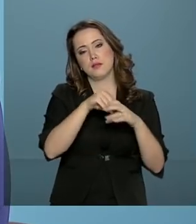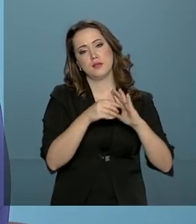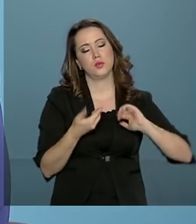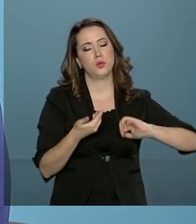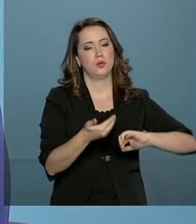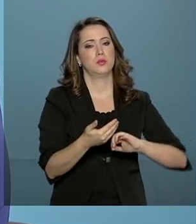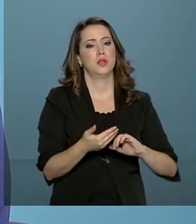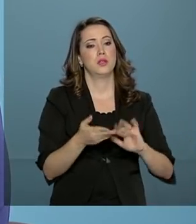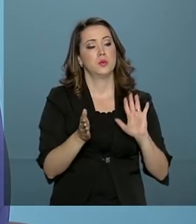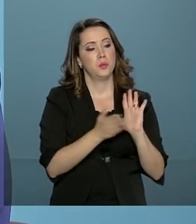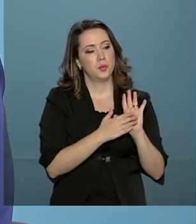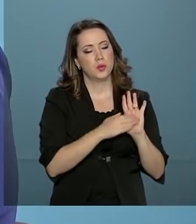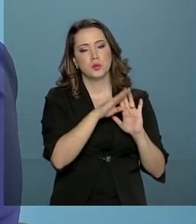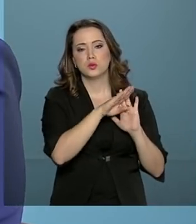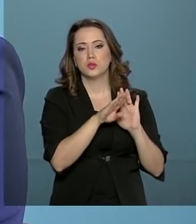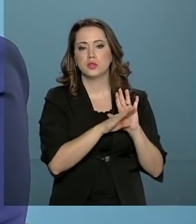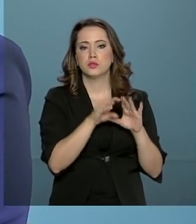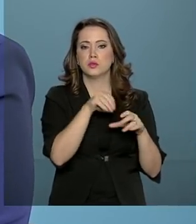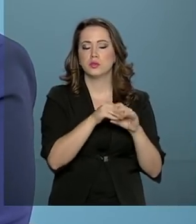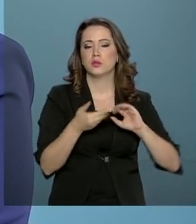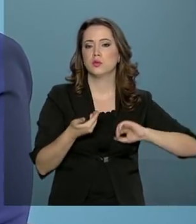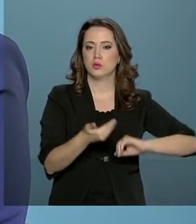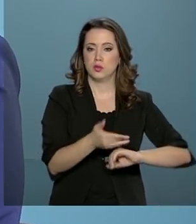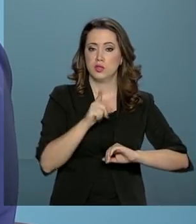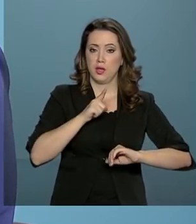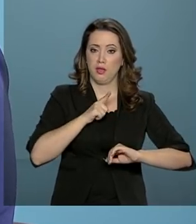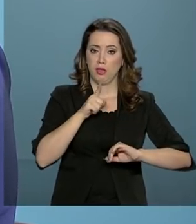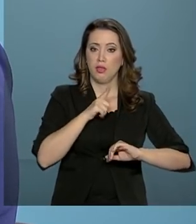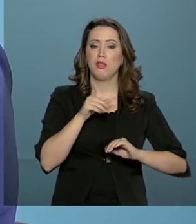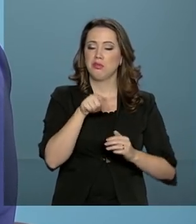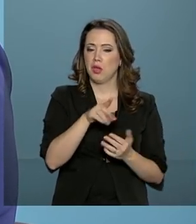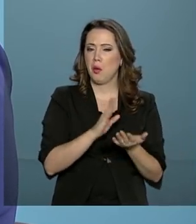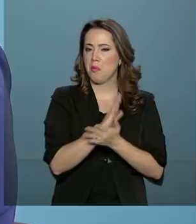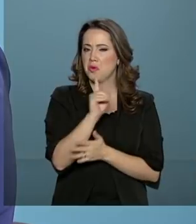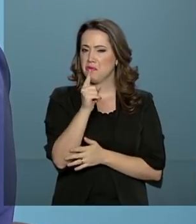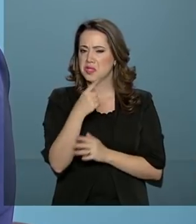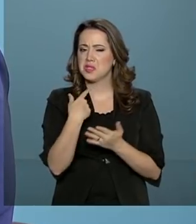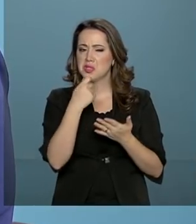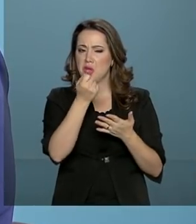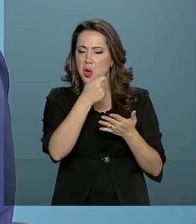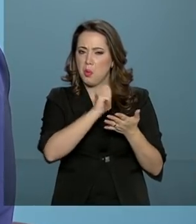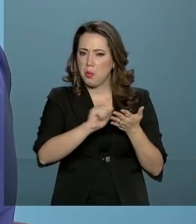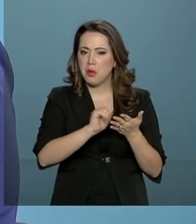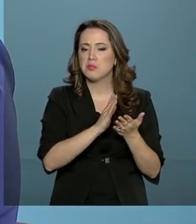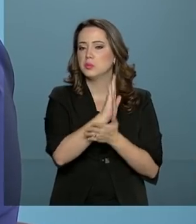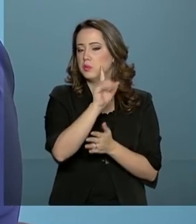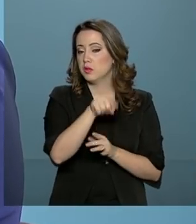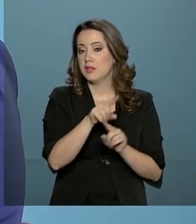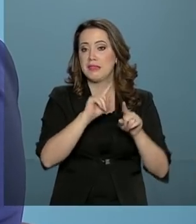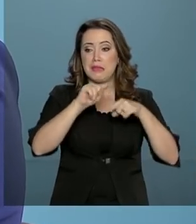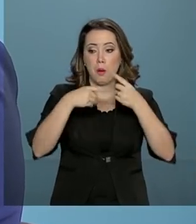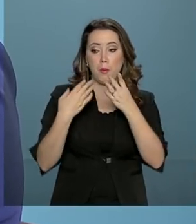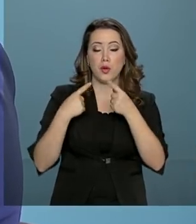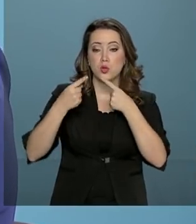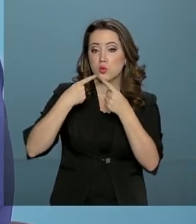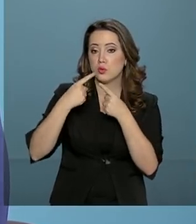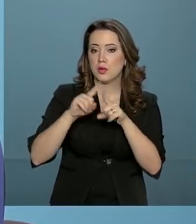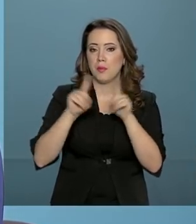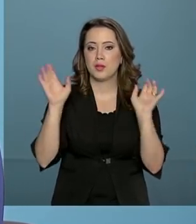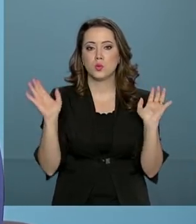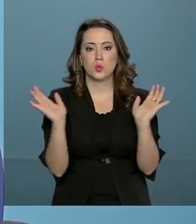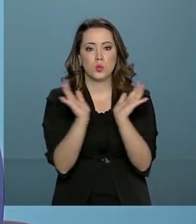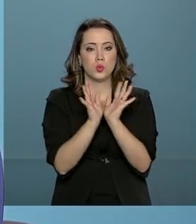O projeto que está lá no Congresso Nacional, ele já tem até um parecer favorável, depois de muita discussão. Só que um grupo de